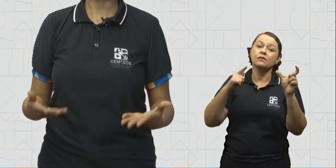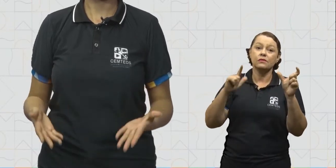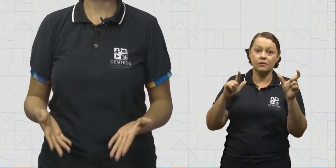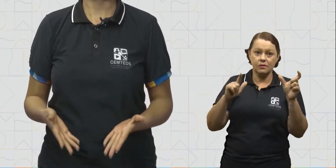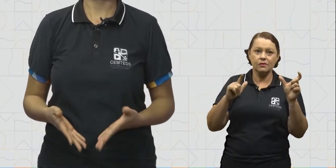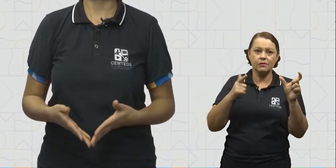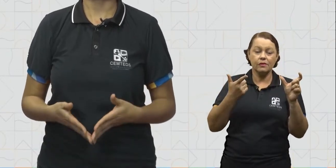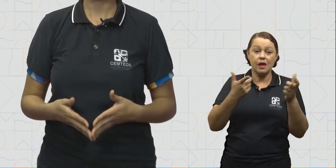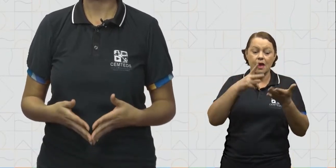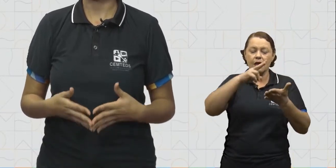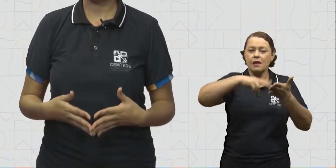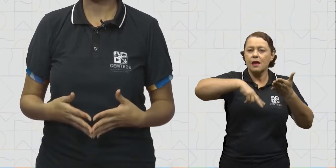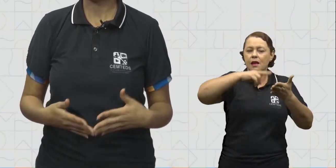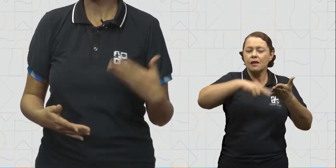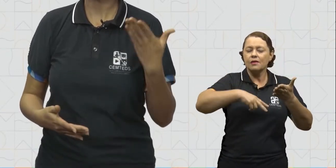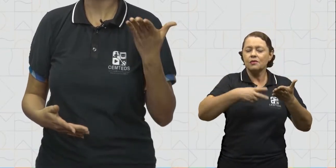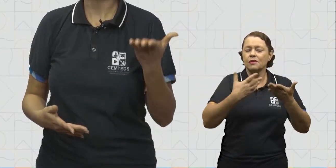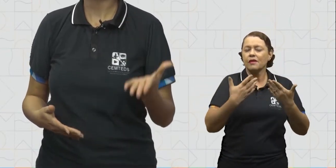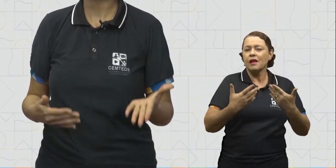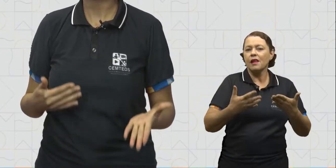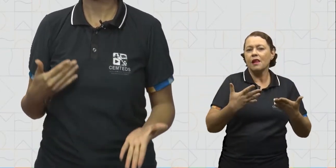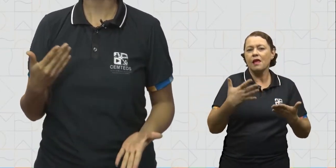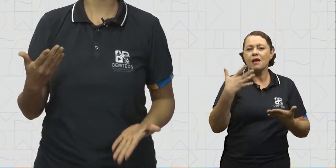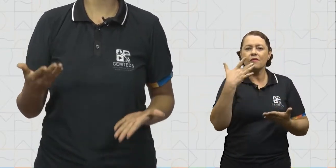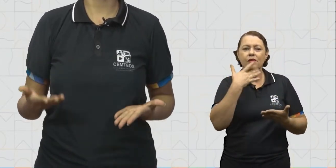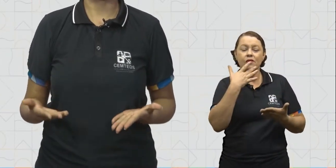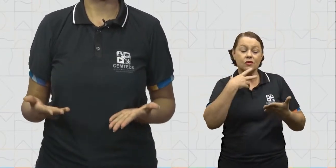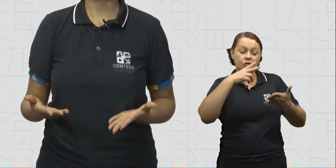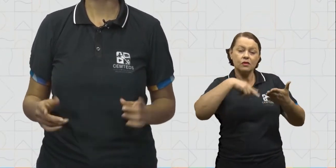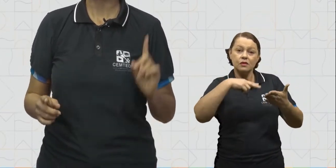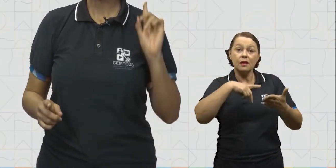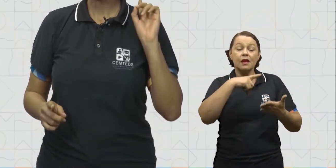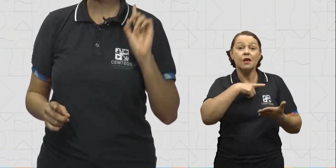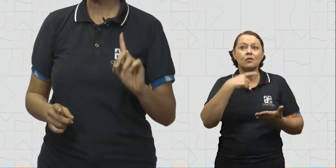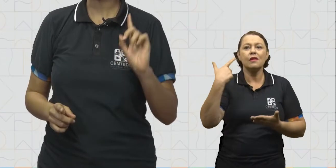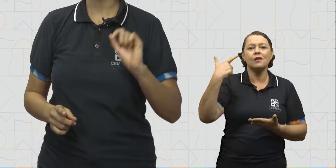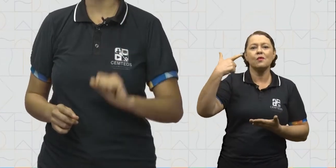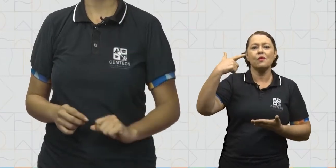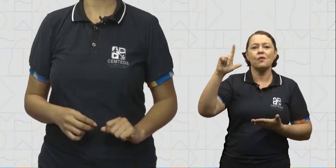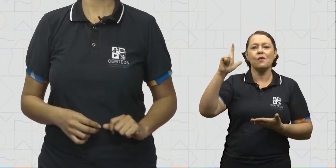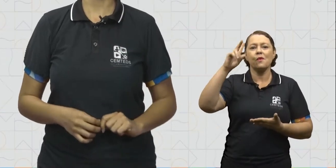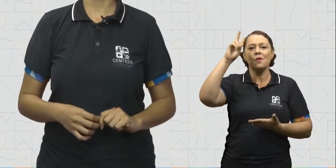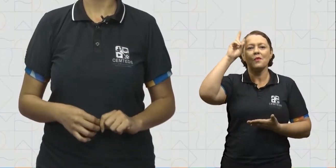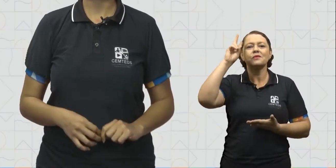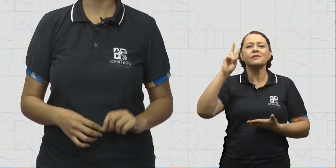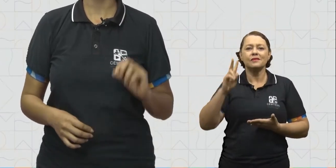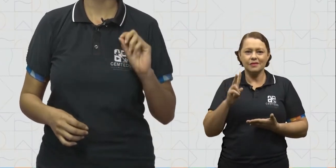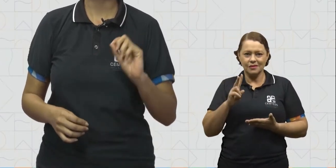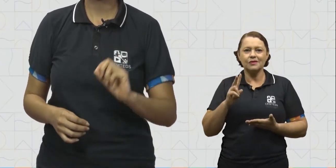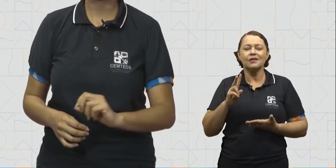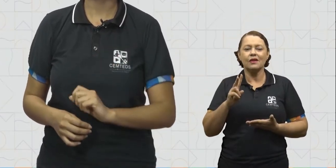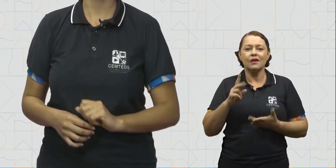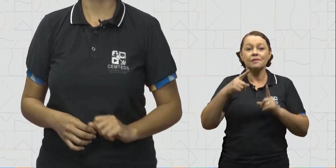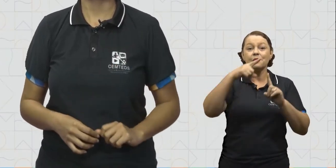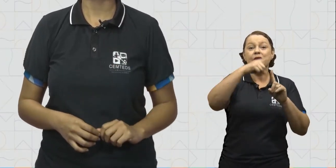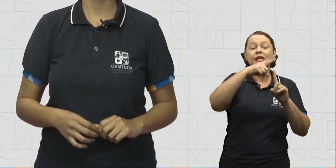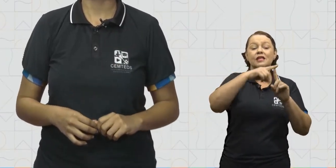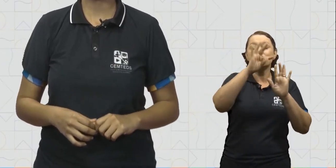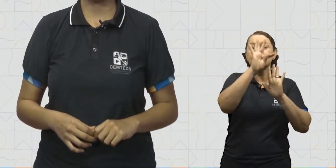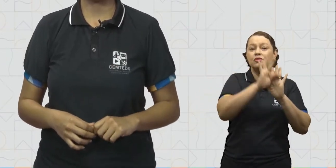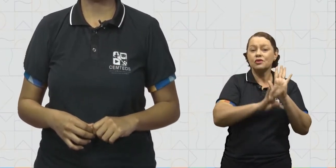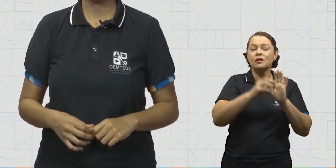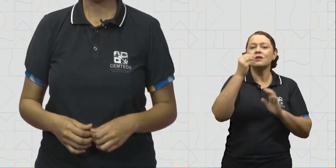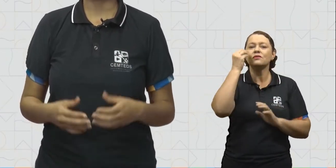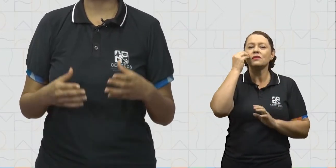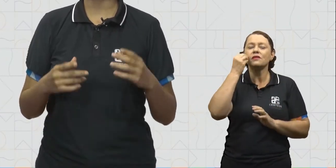deixando-o mais agradável para ler, eu trouxe mais histórias e outros tipos de textos que já vimos em aulas